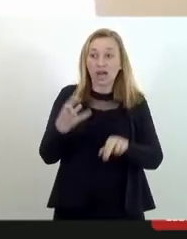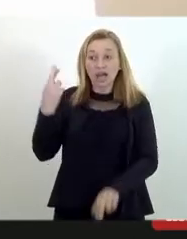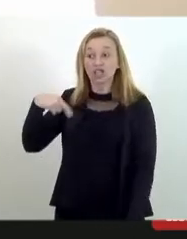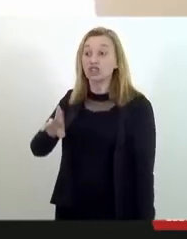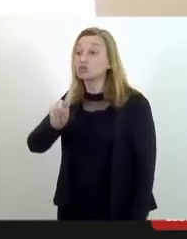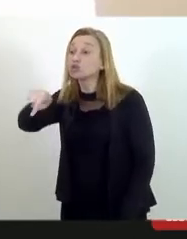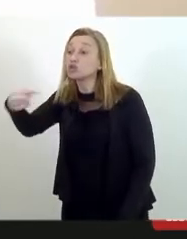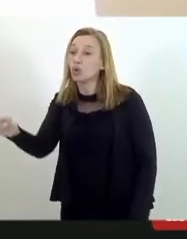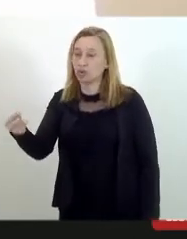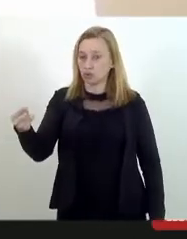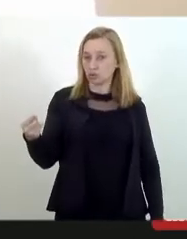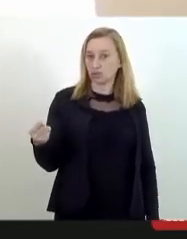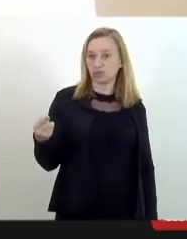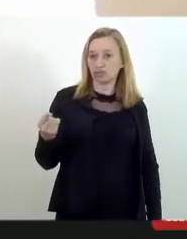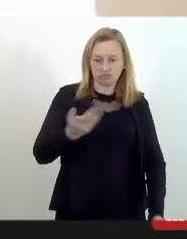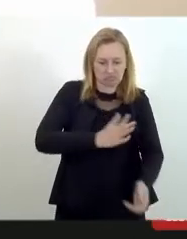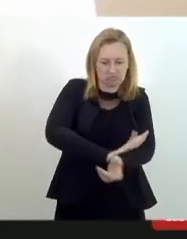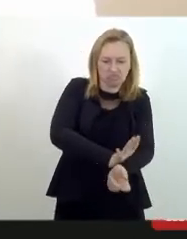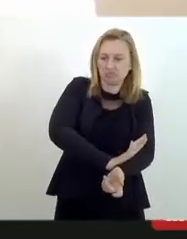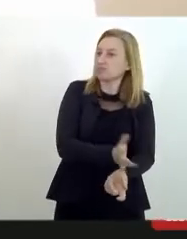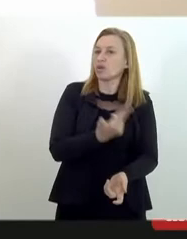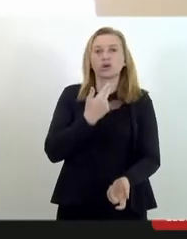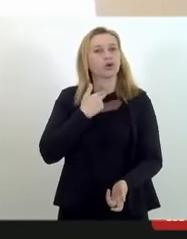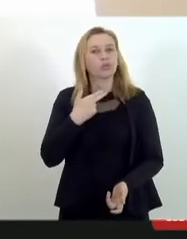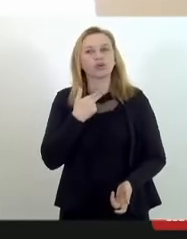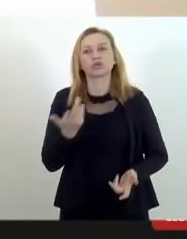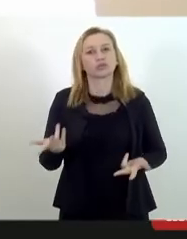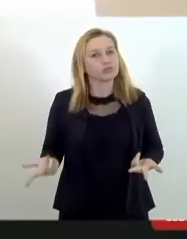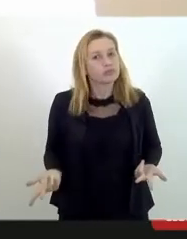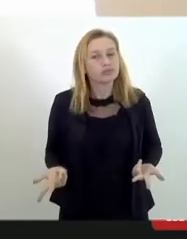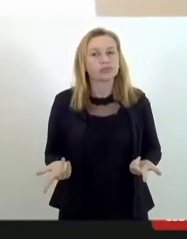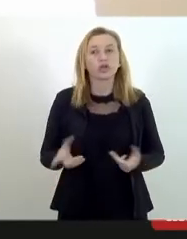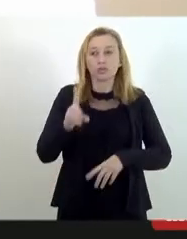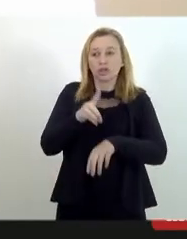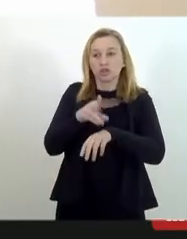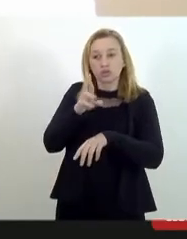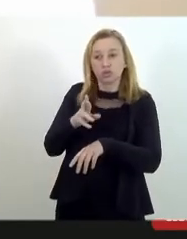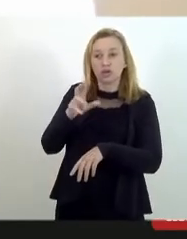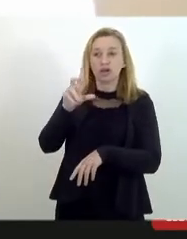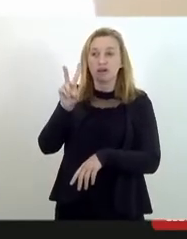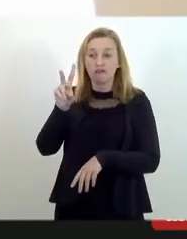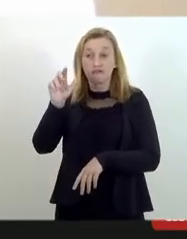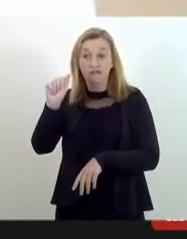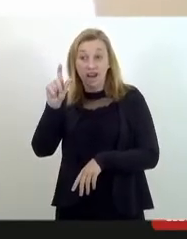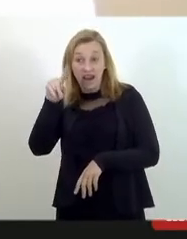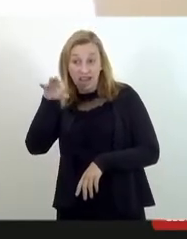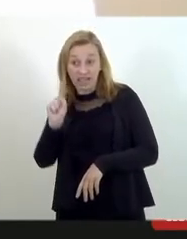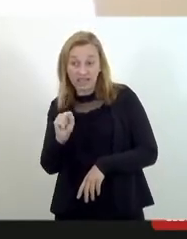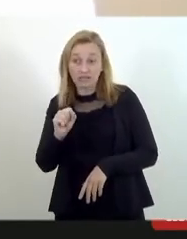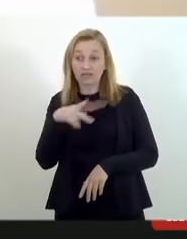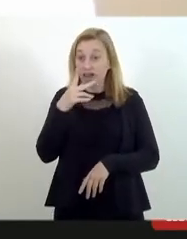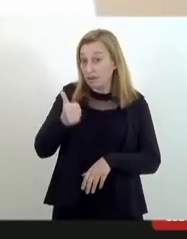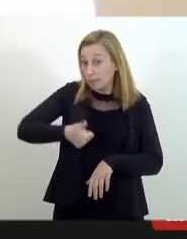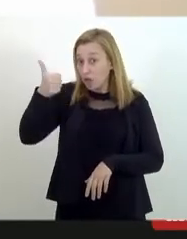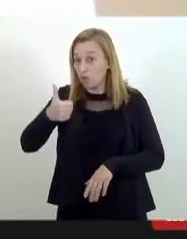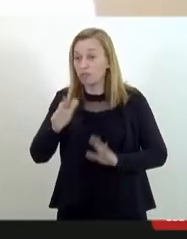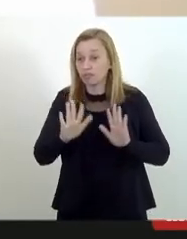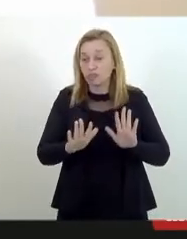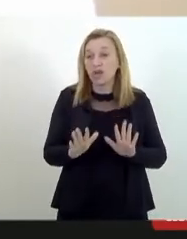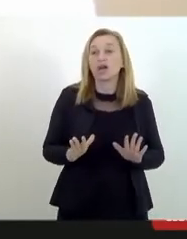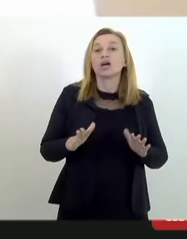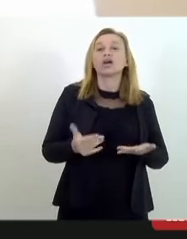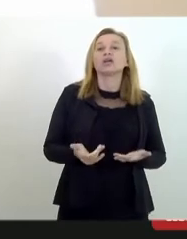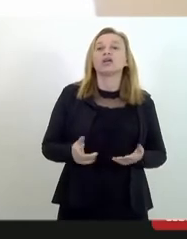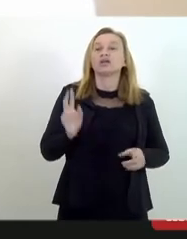materializado em atos de discriminação que podem configurar crimes, como a doutora Valesca depois vai expor de forma melhor. De toda forma,